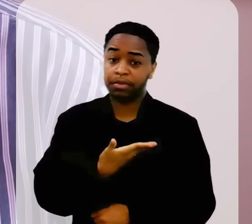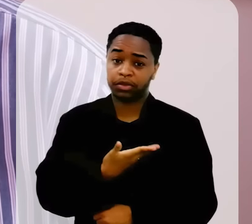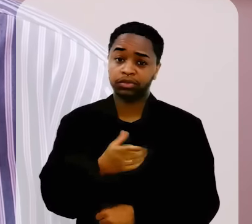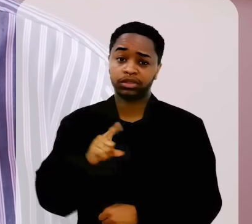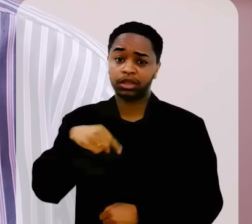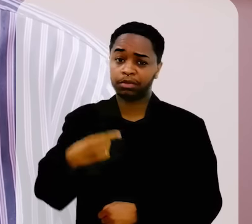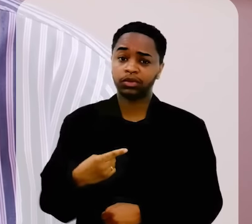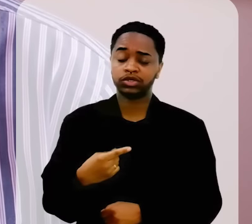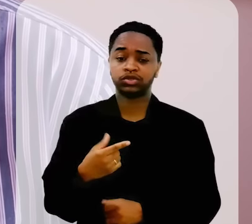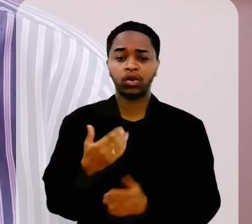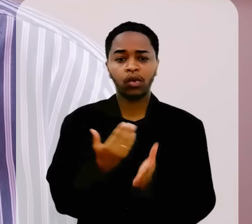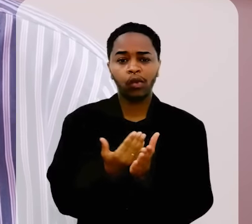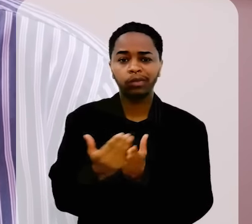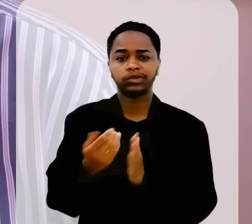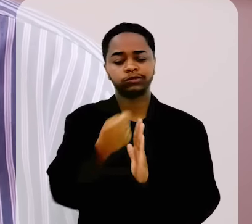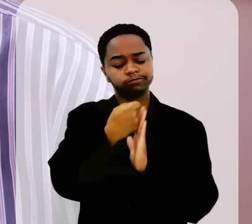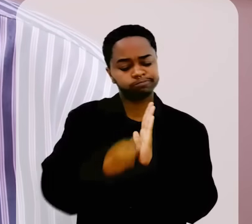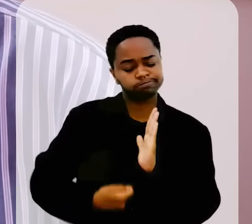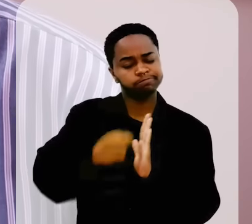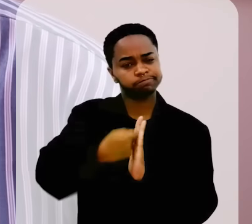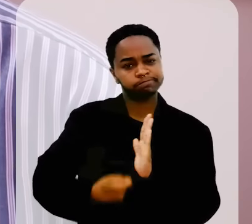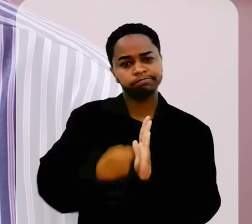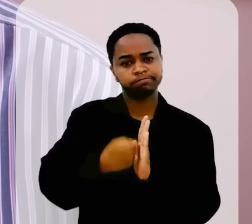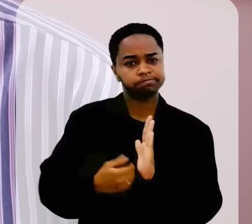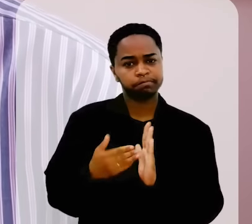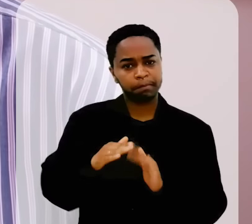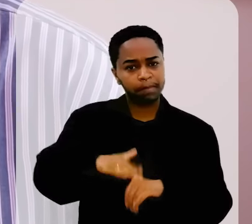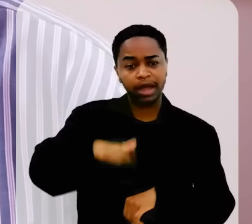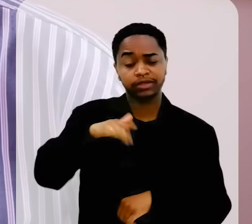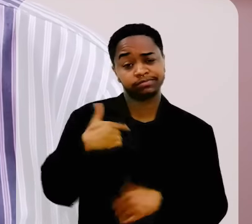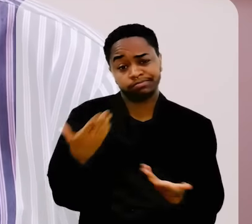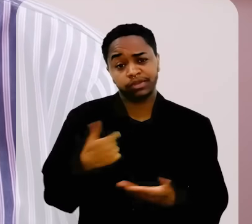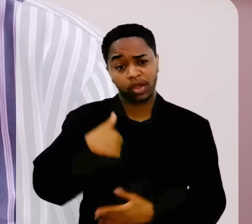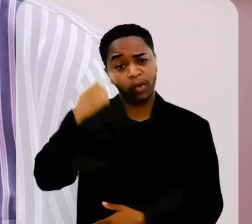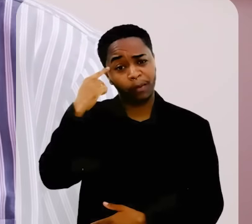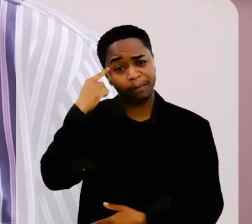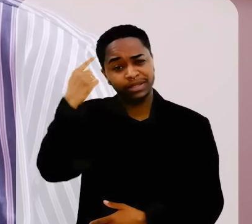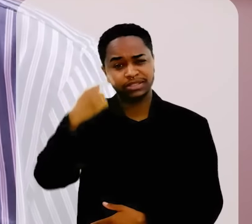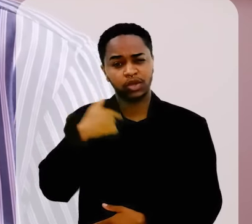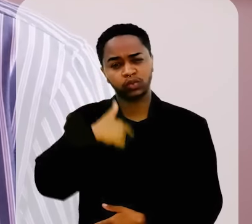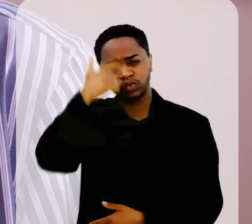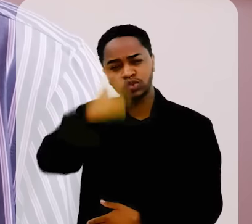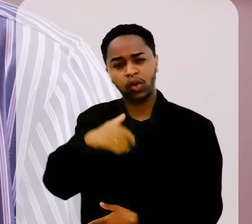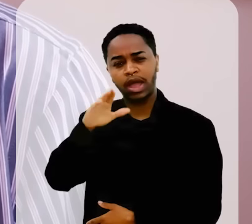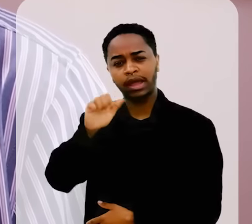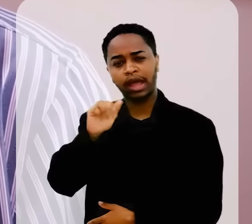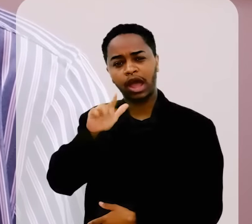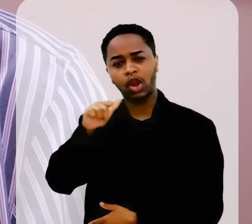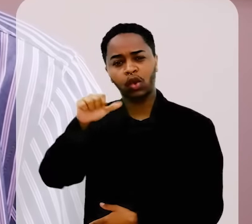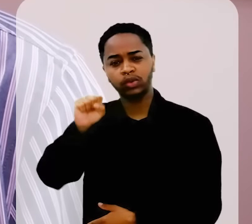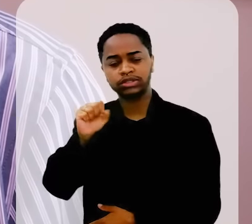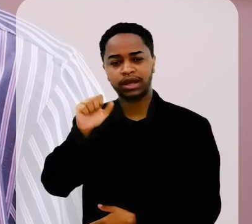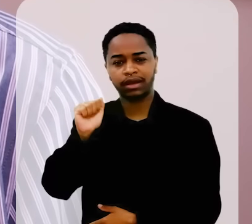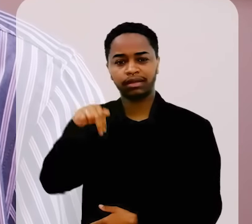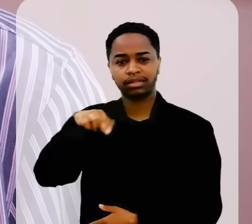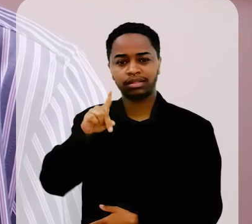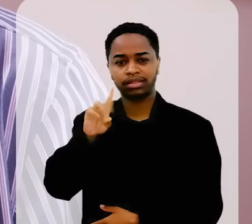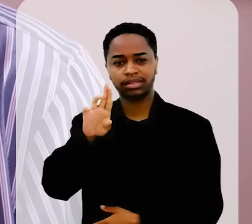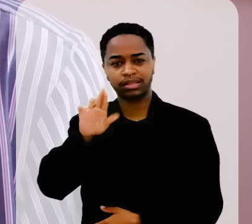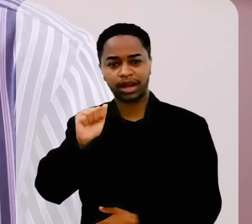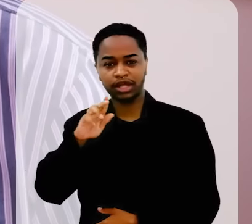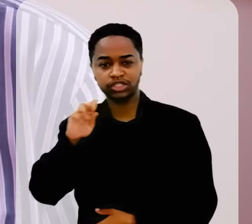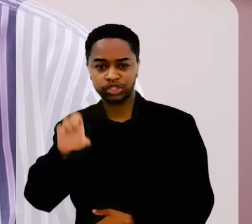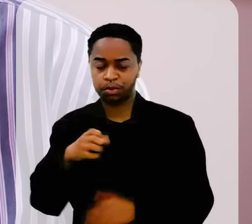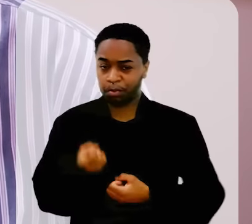meus colegas, e aquilo foi ganhando força, foi ganhando peso. E eu fui achando que eu era o Carlos Drummond, onde andava, entendeu?